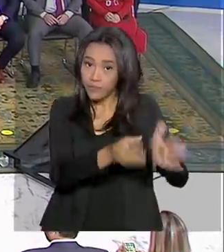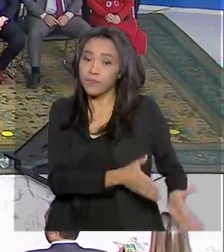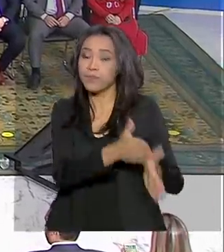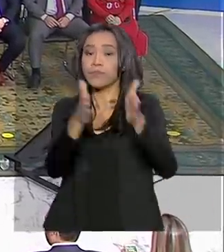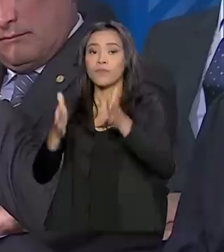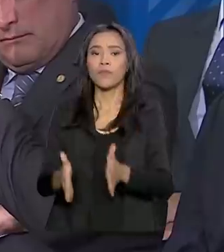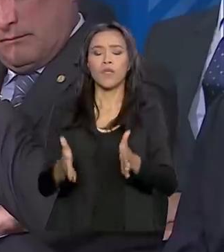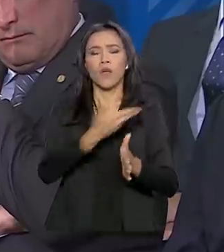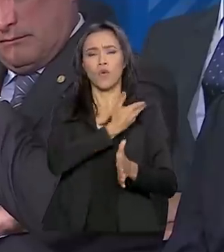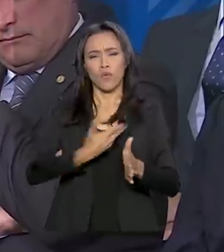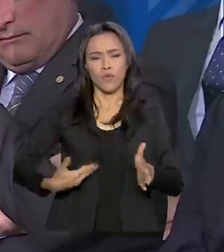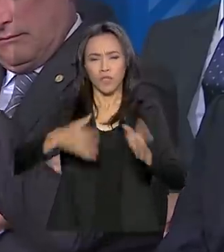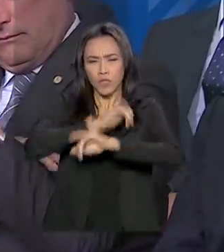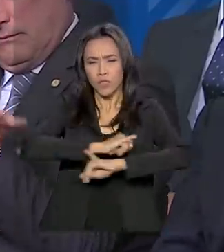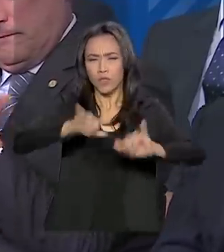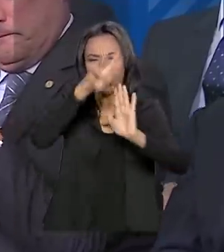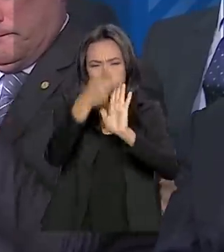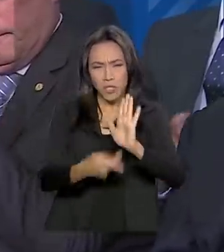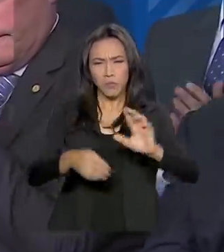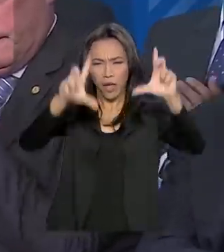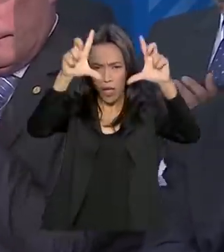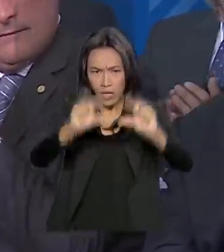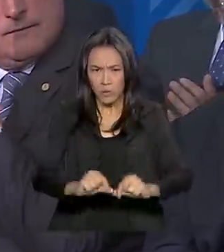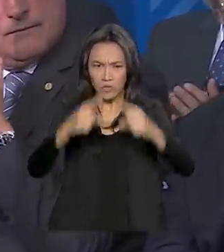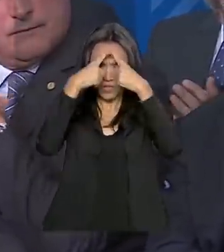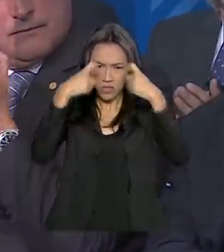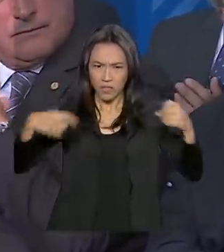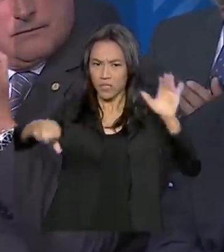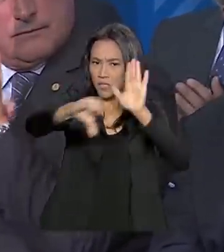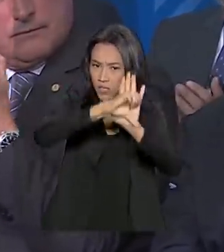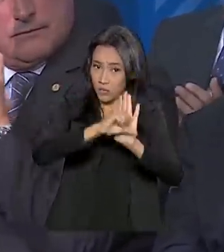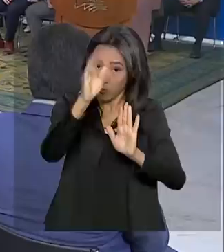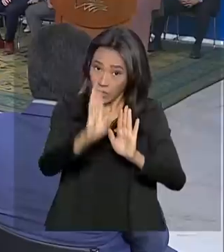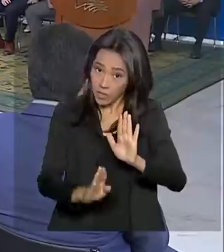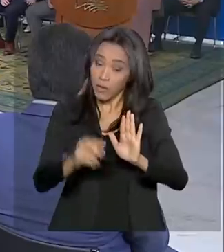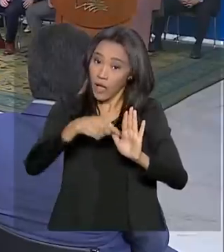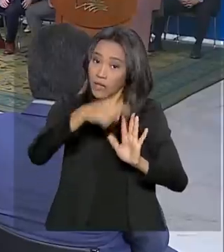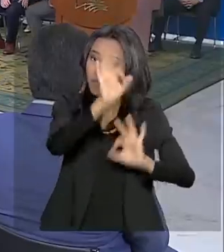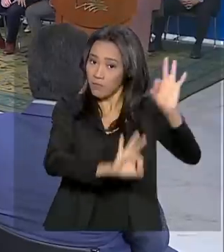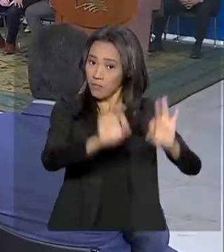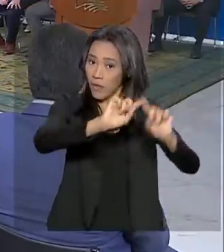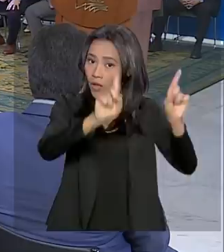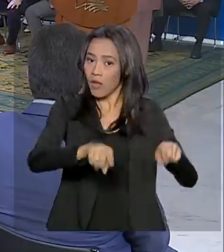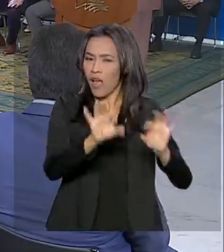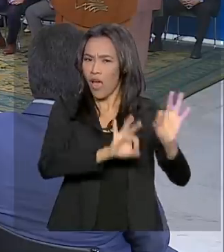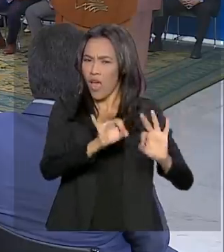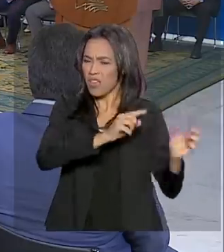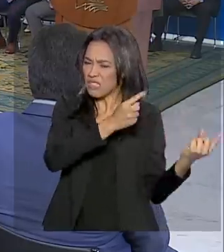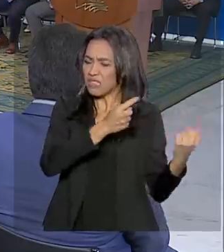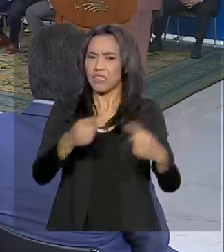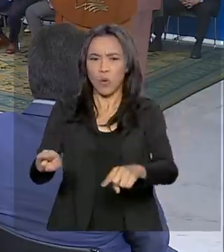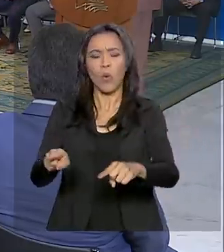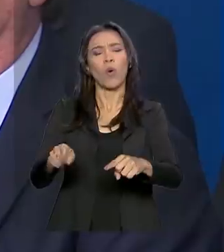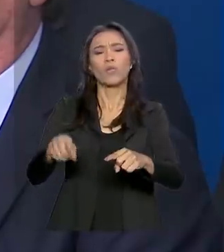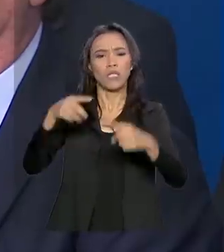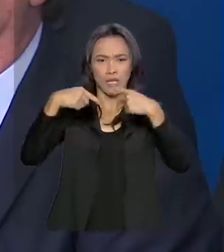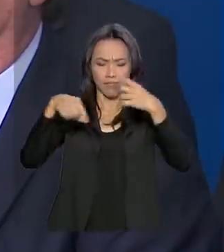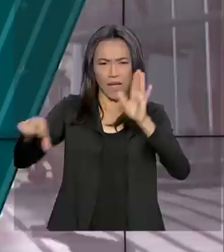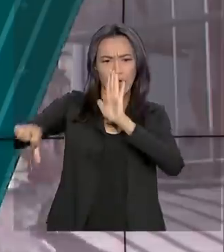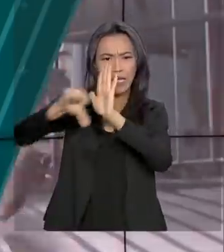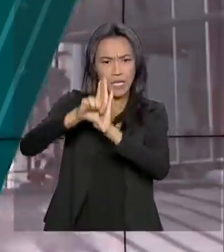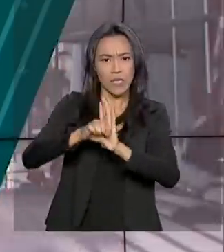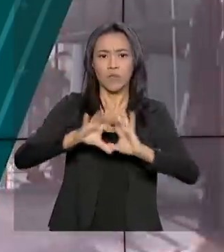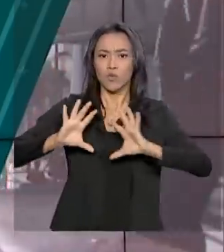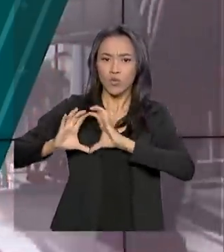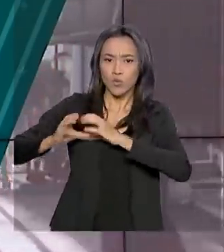para reduzir índices de criminalidade no país. É o Enfrente Brasil. O plano é combater crimes violentos unindo forças de segurança.